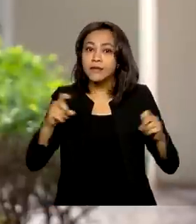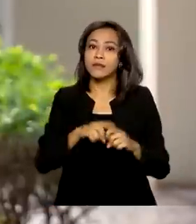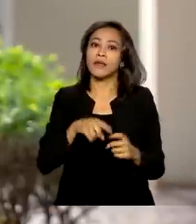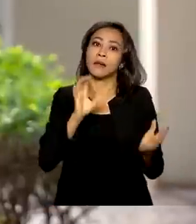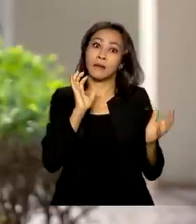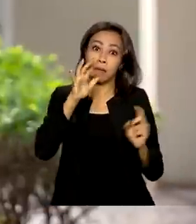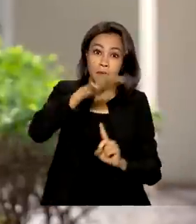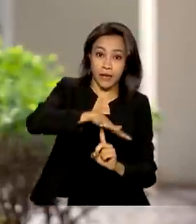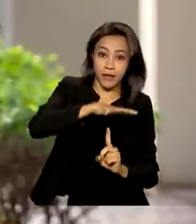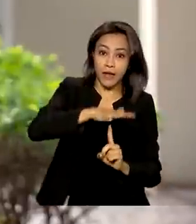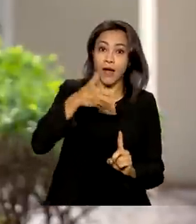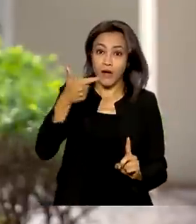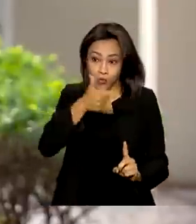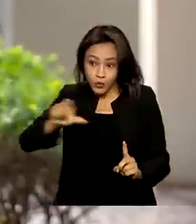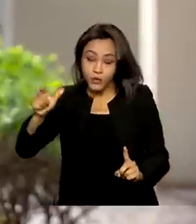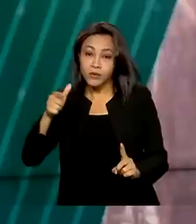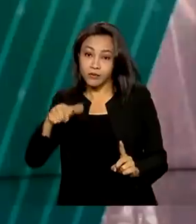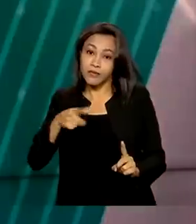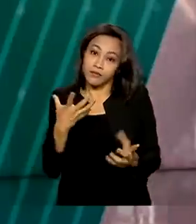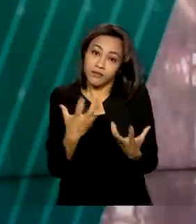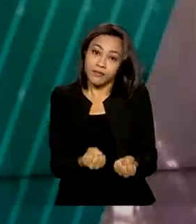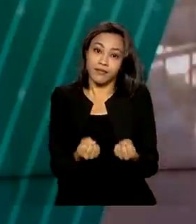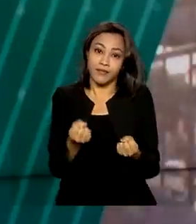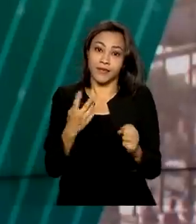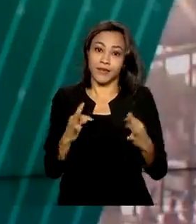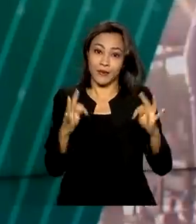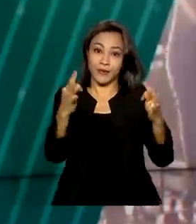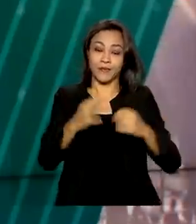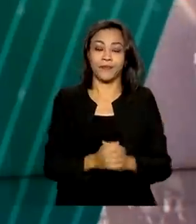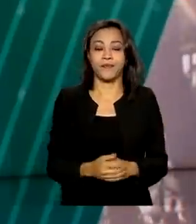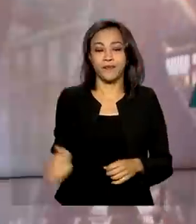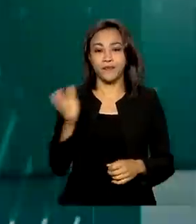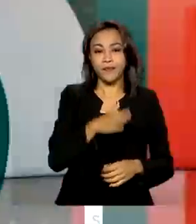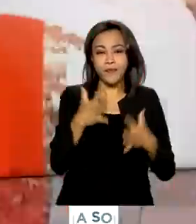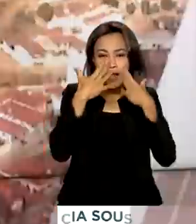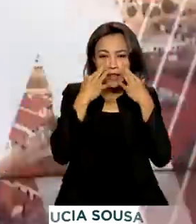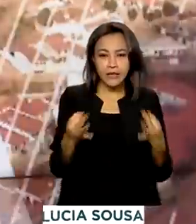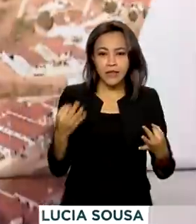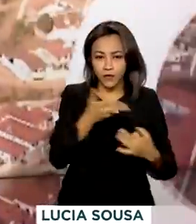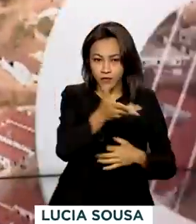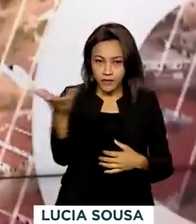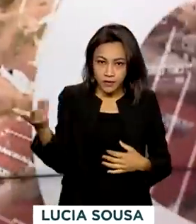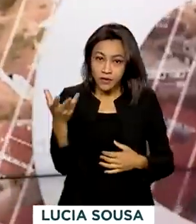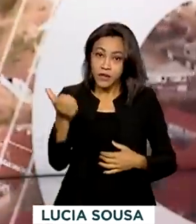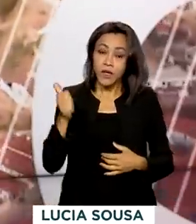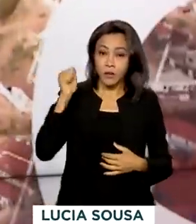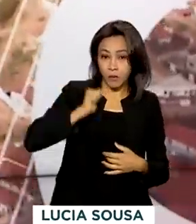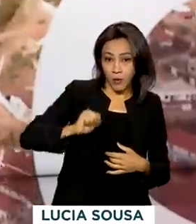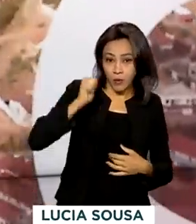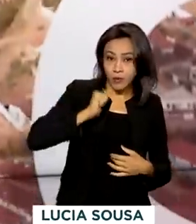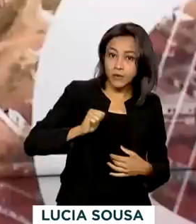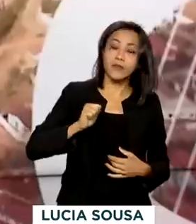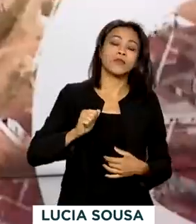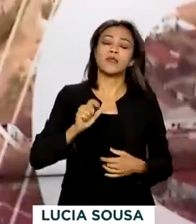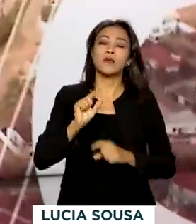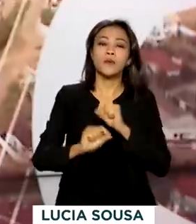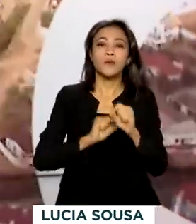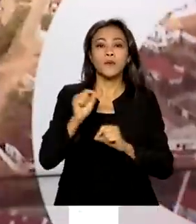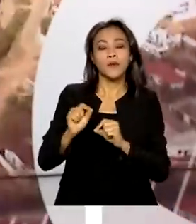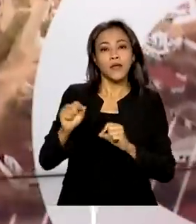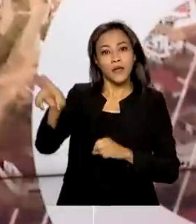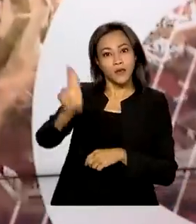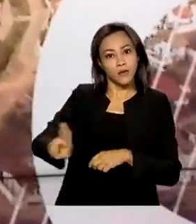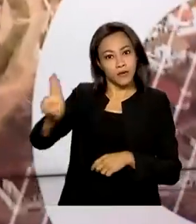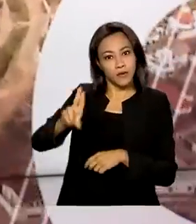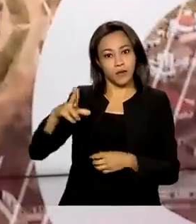estados a contarem com a tecnologia. E atenção, estudantes que querem concorrer a uma bolsa em faculdades